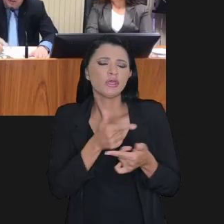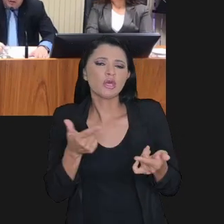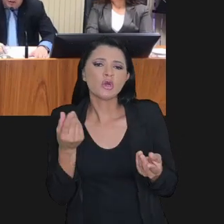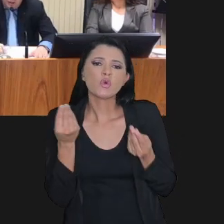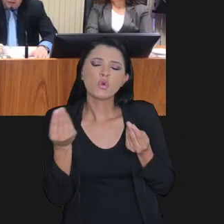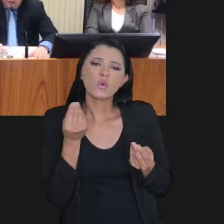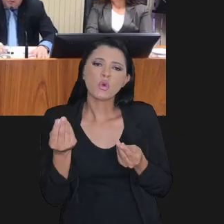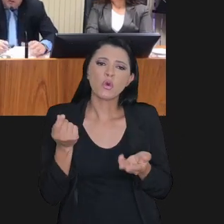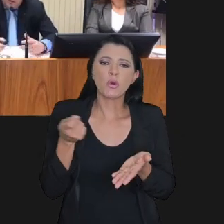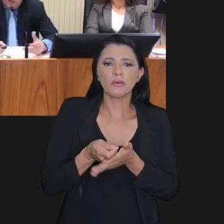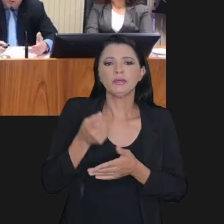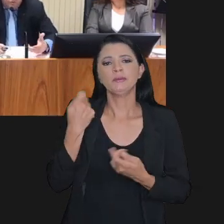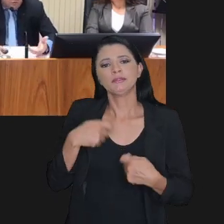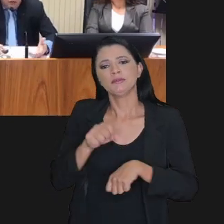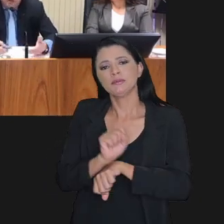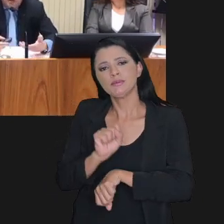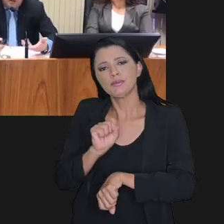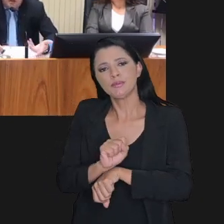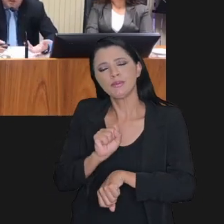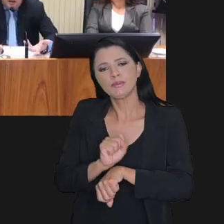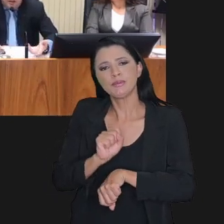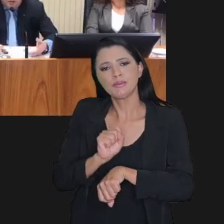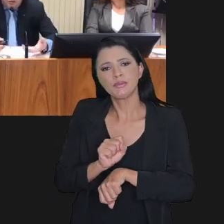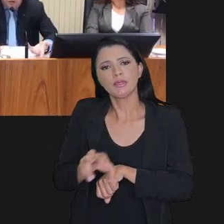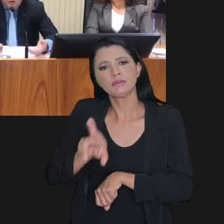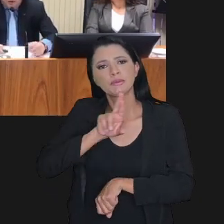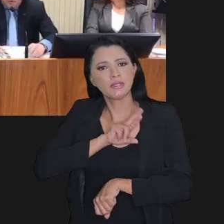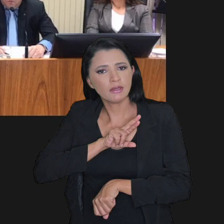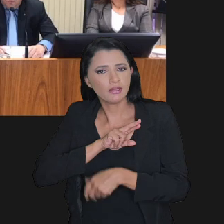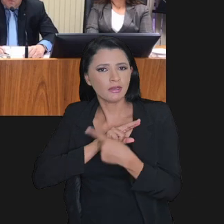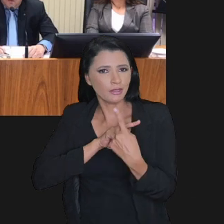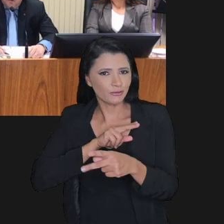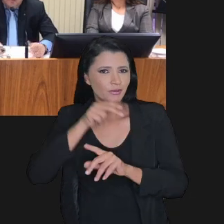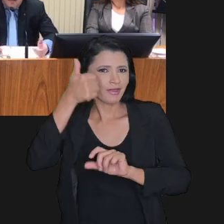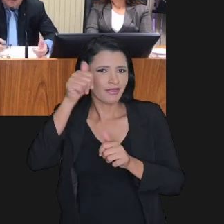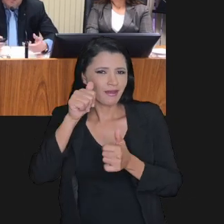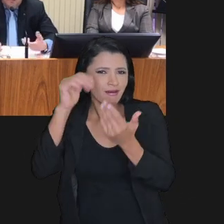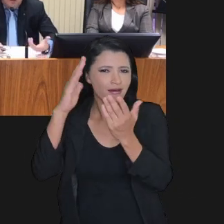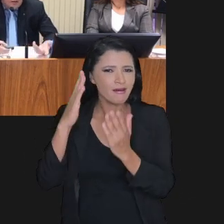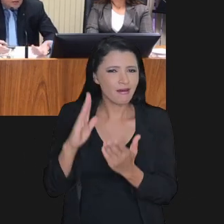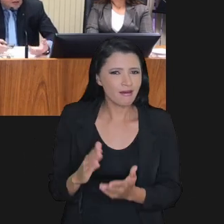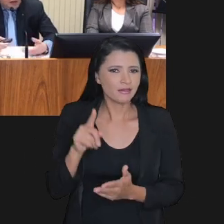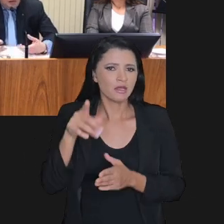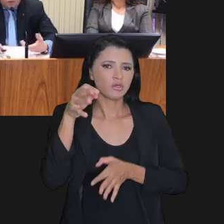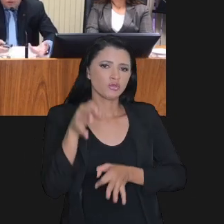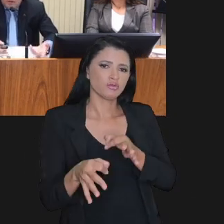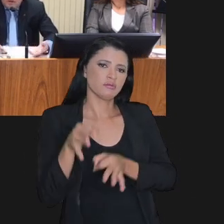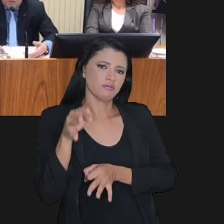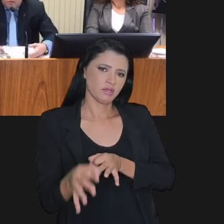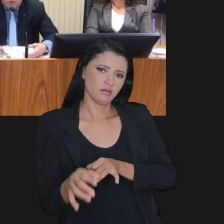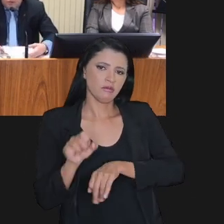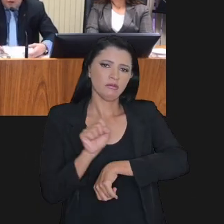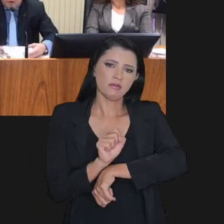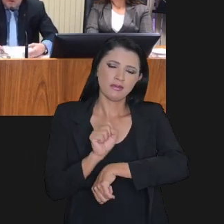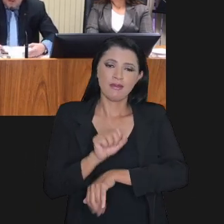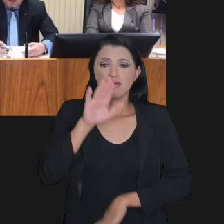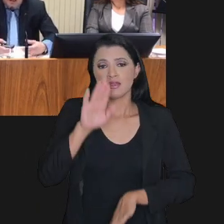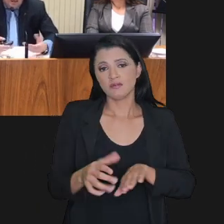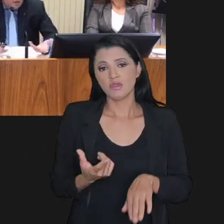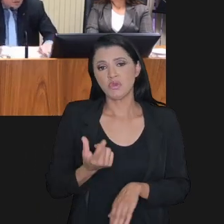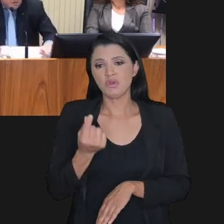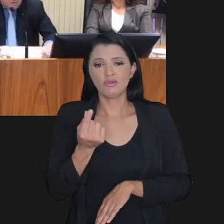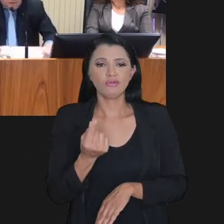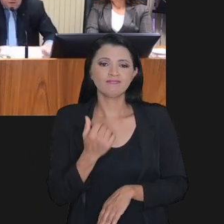tinha como, ele tinha que aguardar o resultado da análise ou o resultado do julgamento